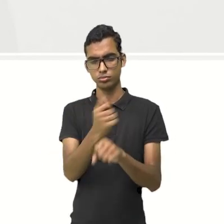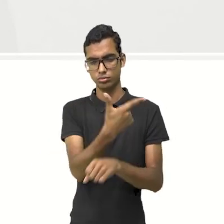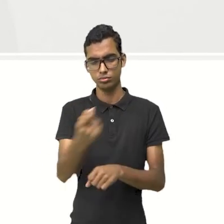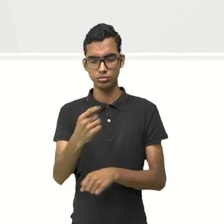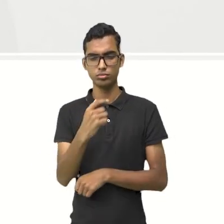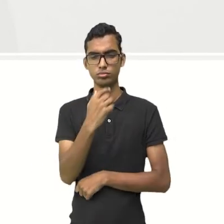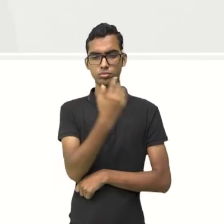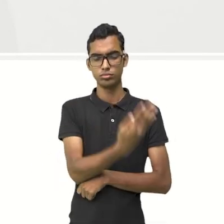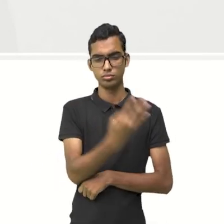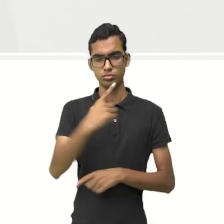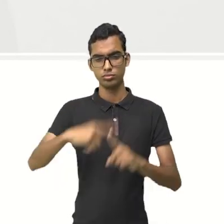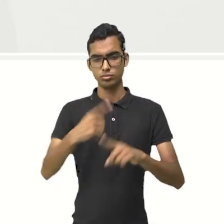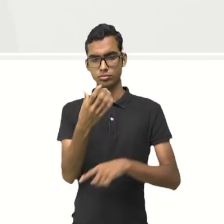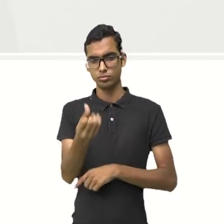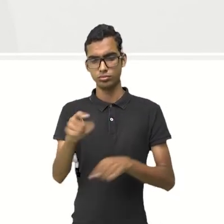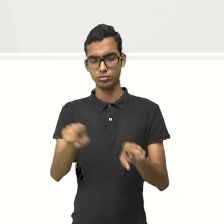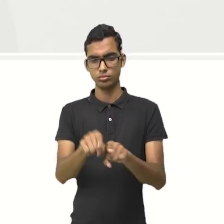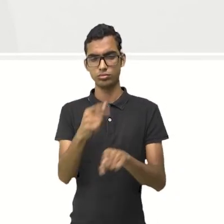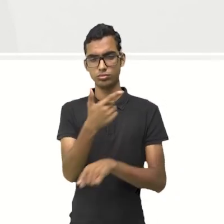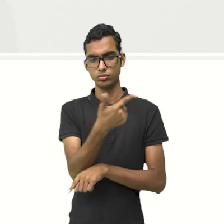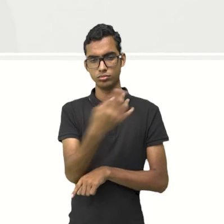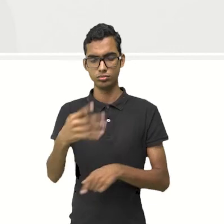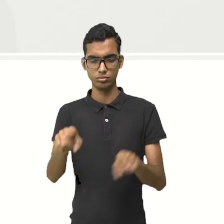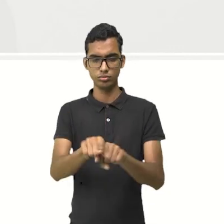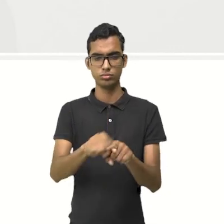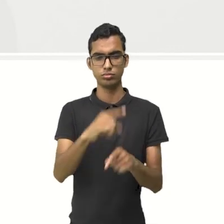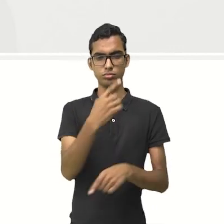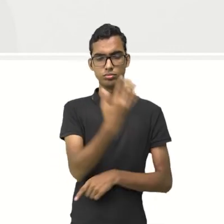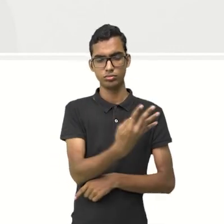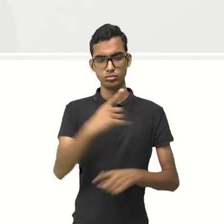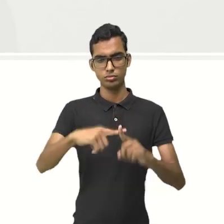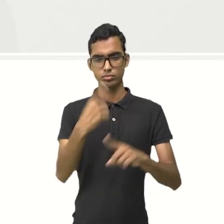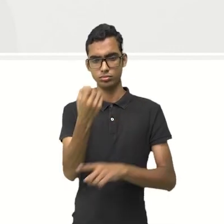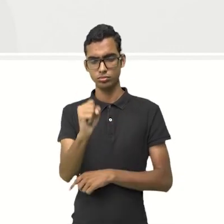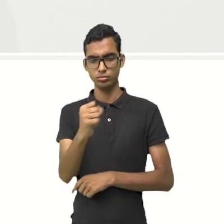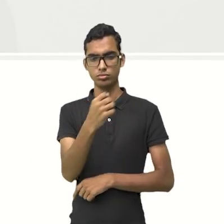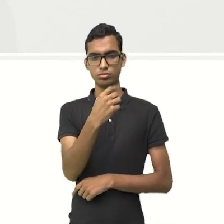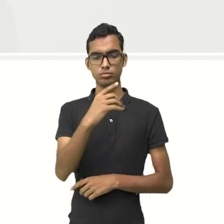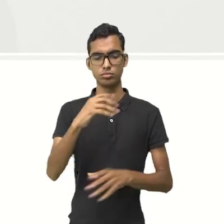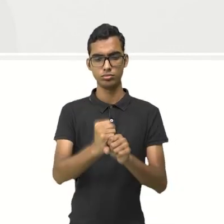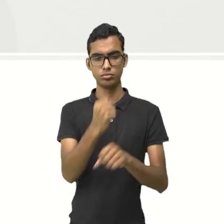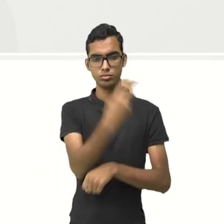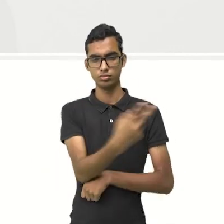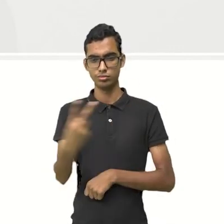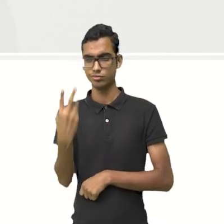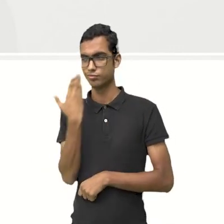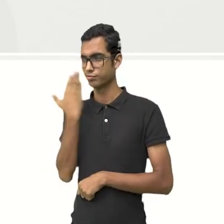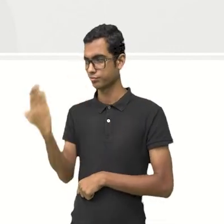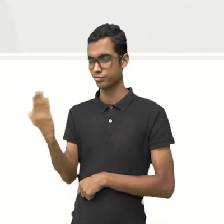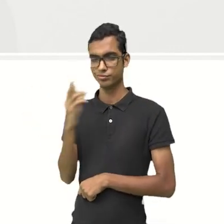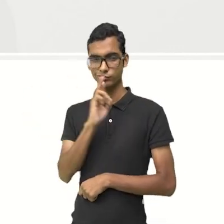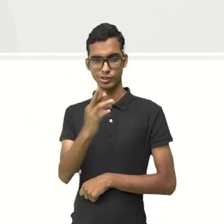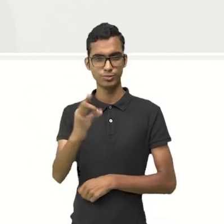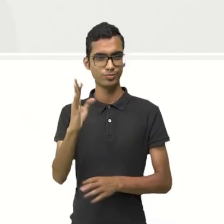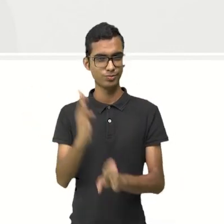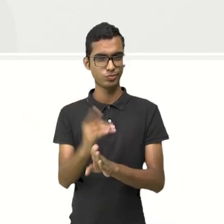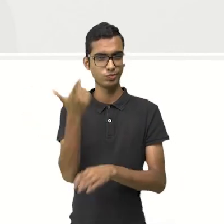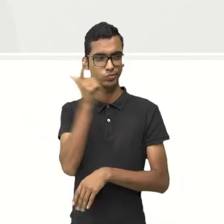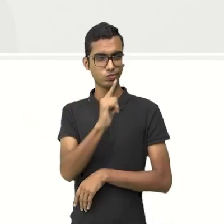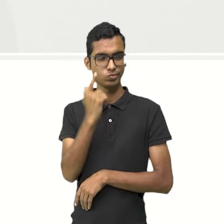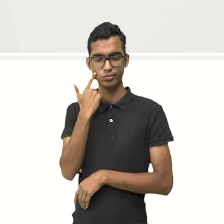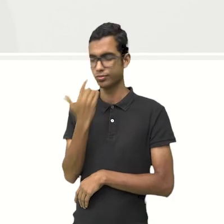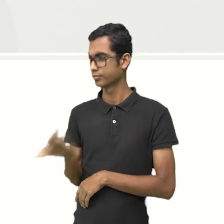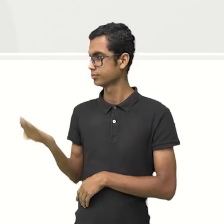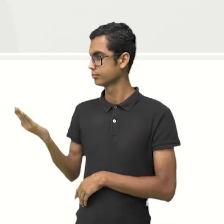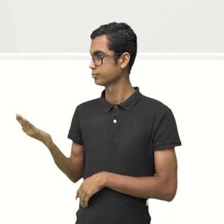dá 24. 4 vezes 7 dá 28. 4 vezes 8 dá 32. Olha só, meu povo. Então,